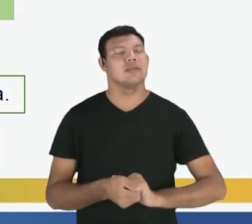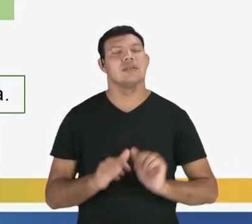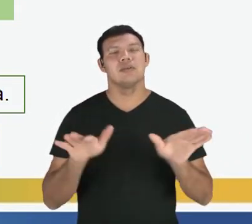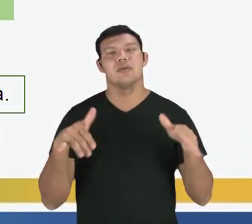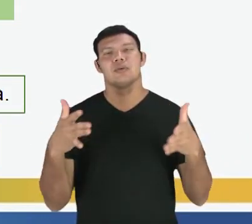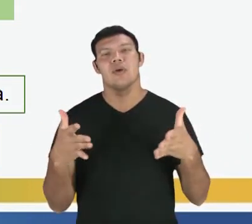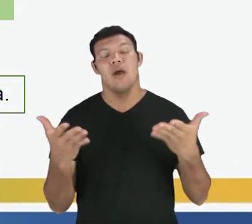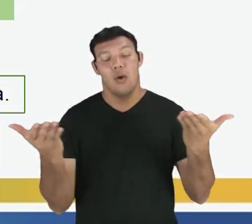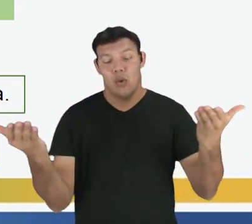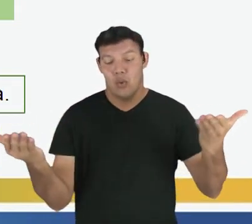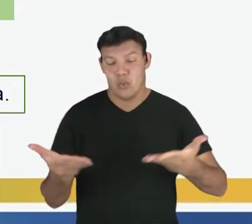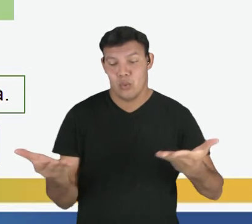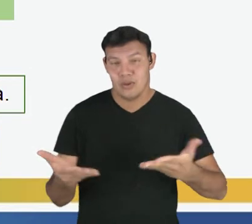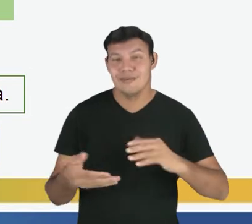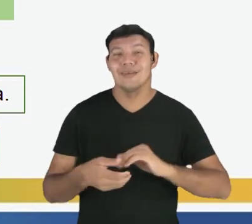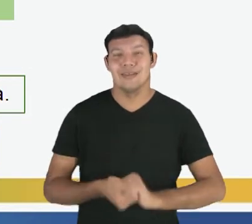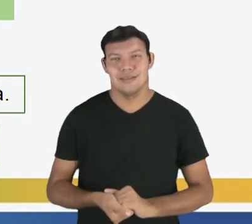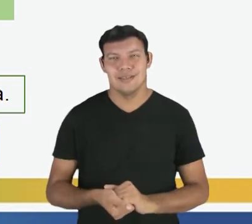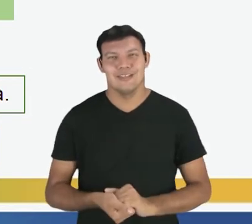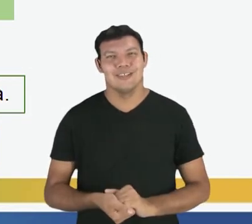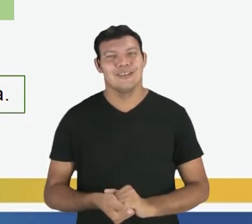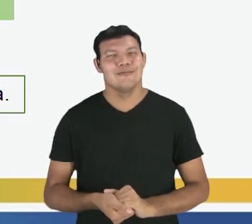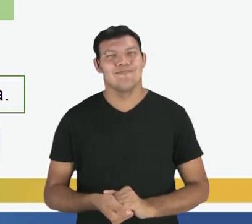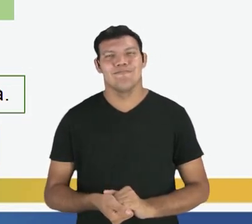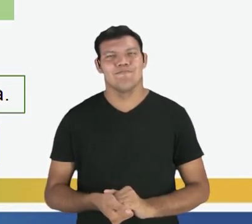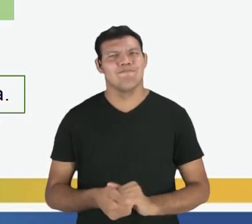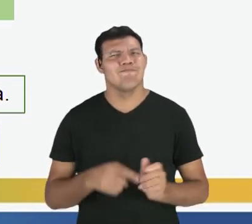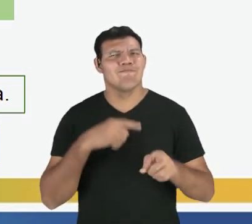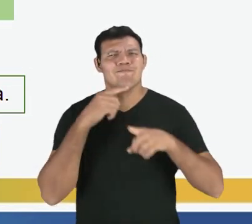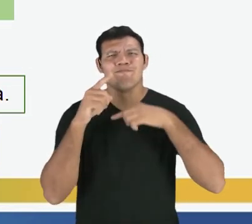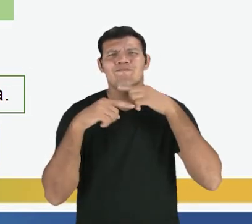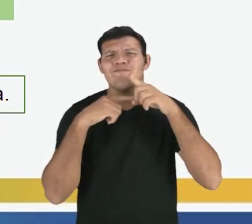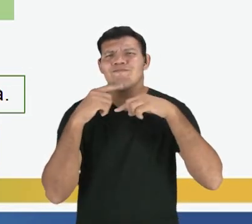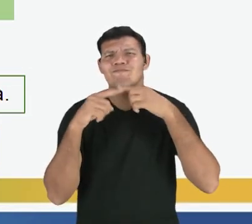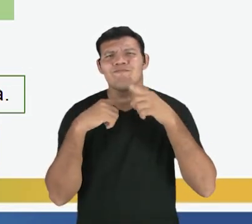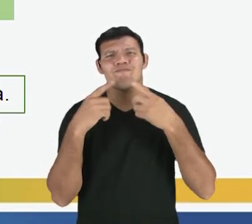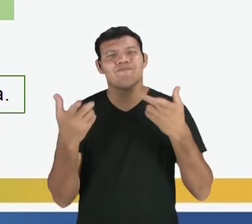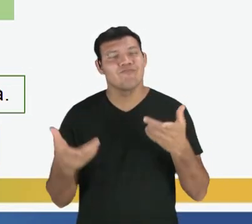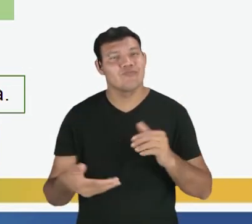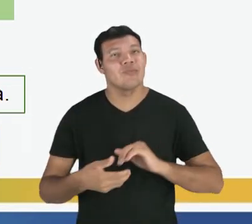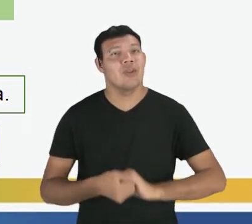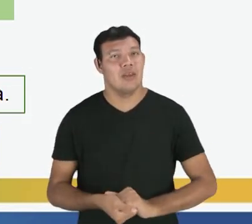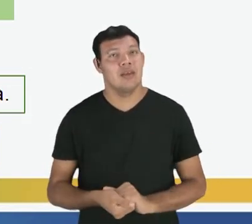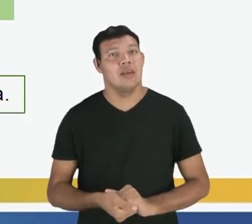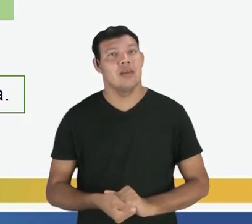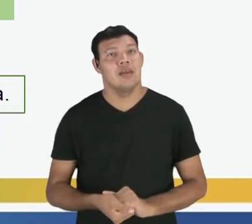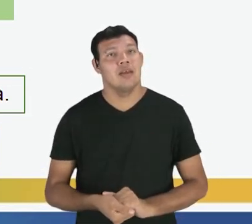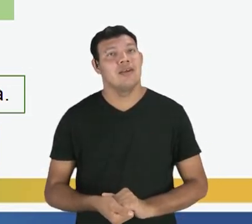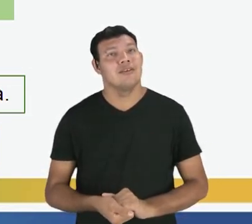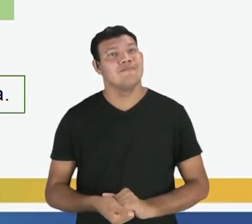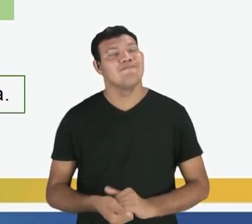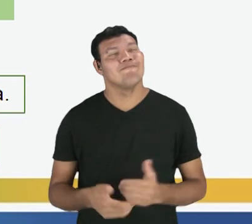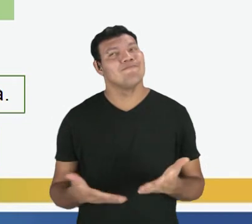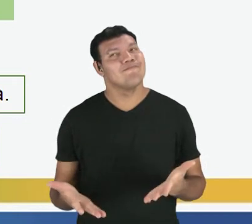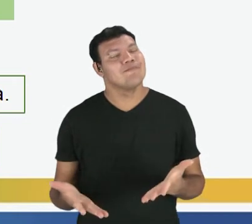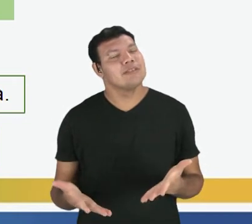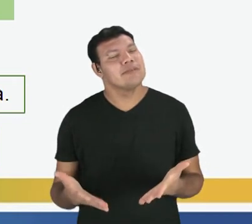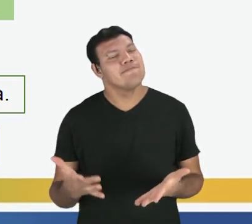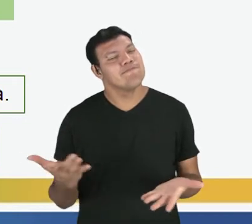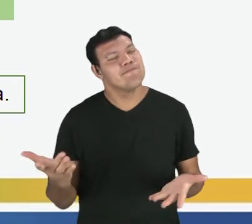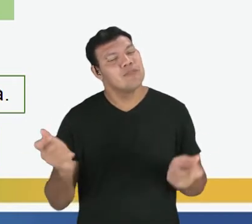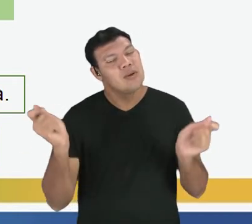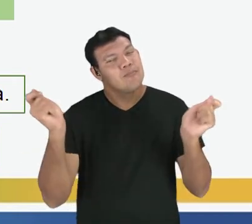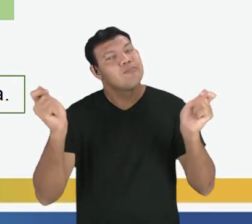É o presente, só que ele é incerto, como o próprio modo fala. Talvez, eu ouça música,